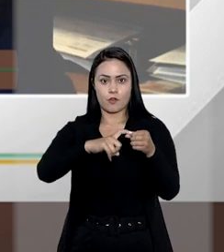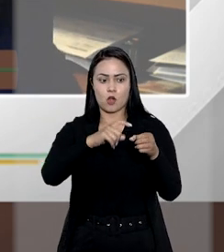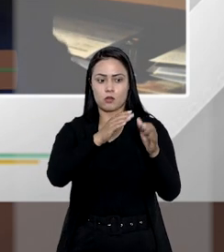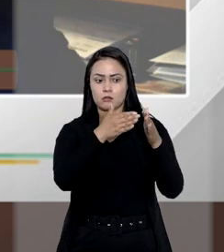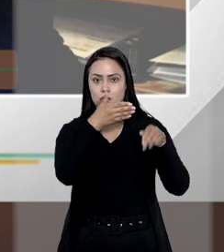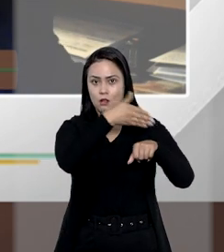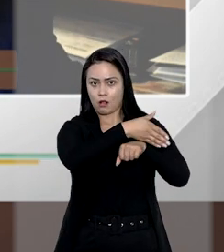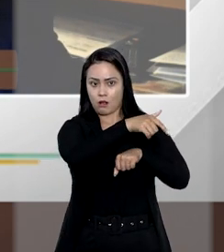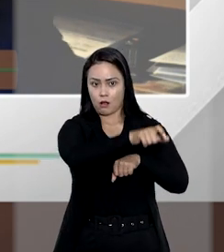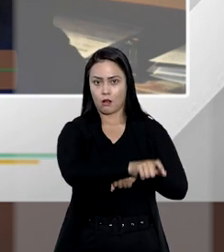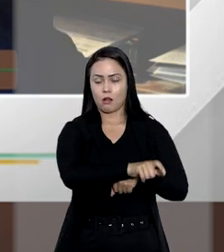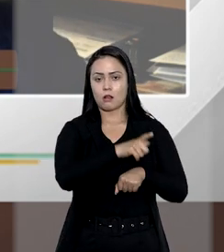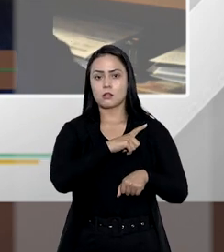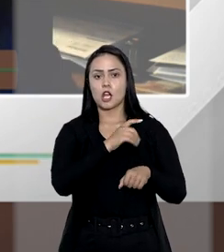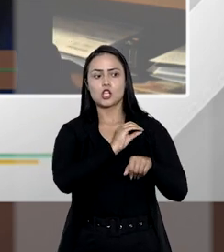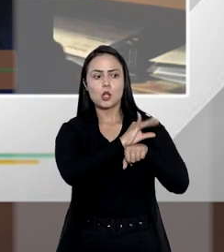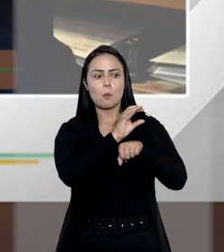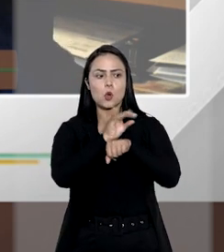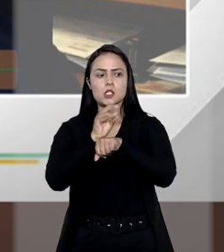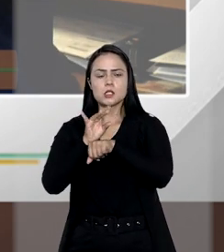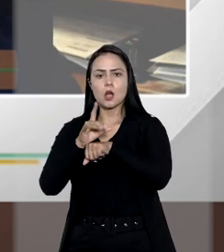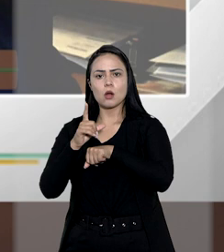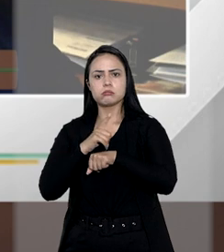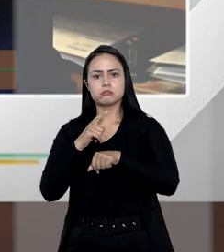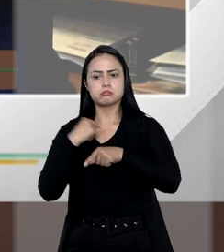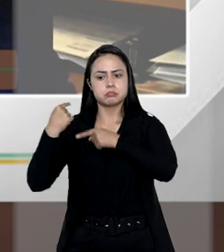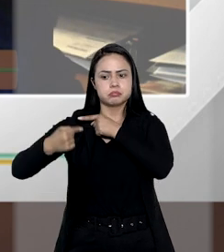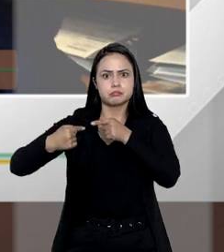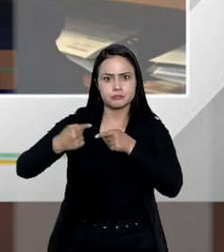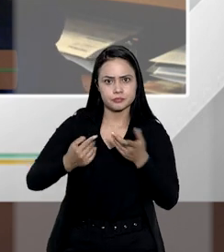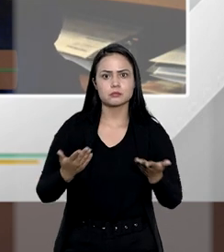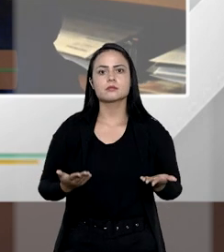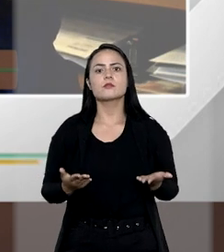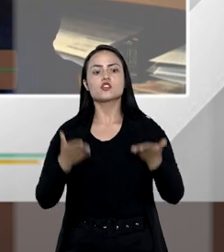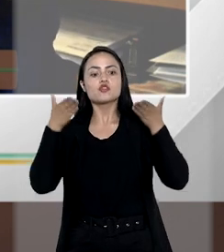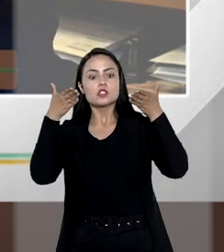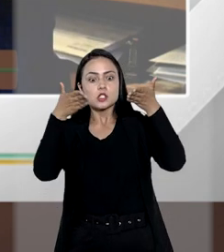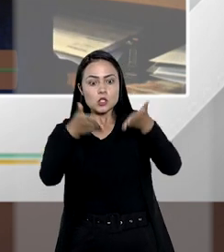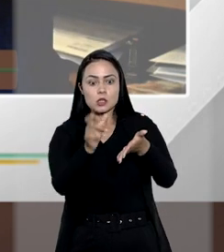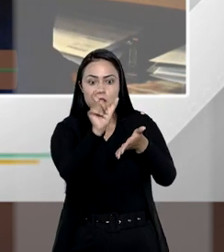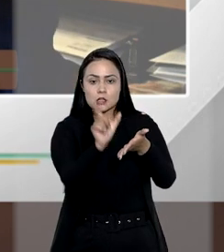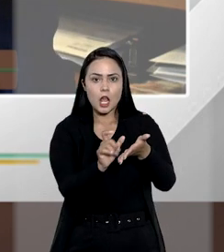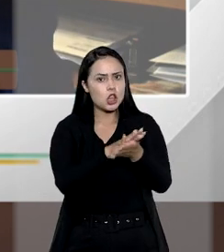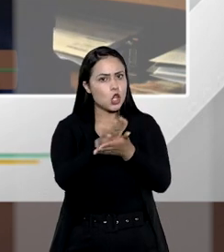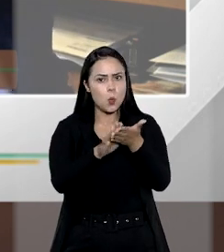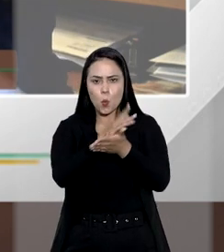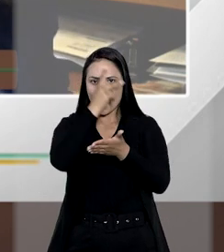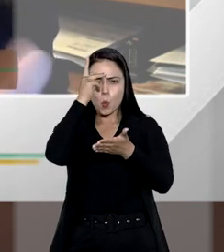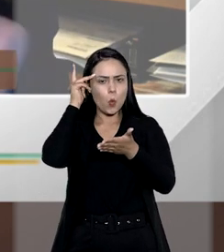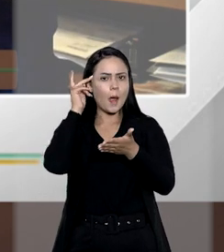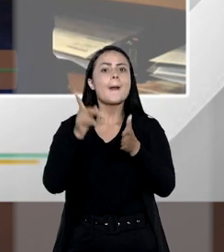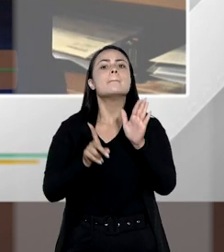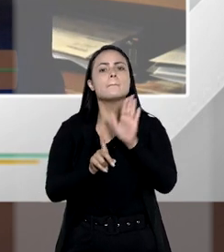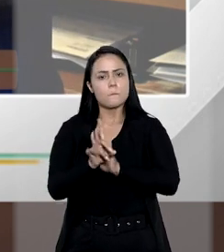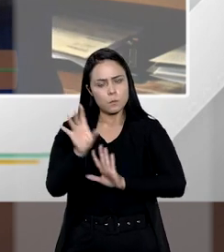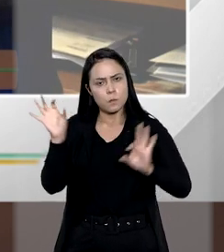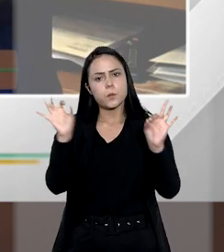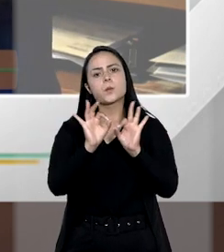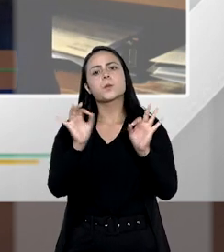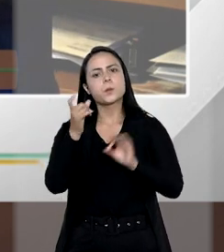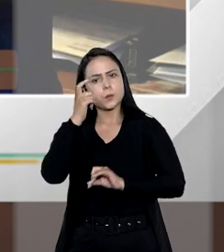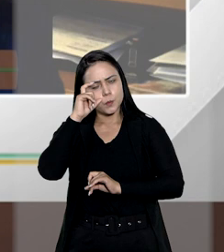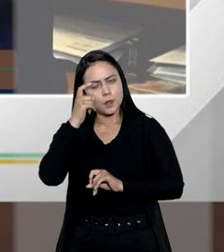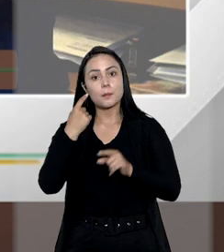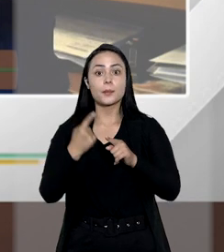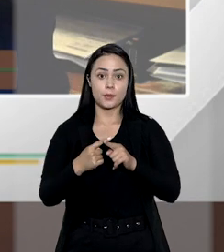o espólio que faz a redistribuição dos bens. Sem que eu possa direcionar para nenhuma pessoa. E isso é uma pergunta extremamente